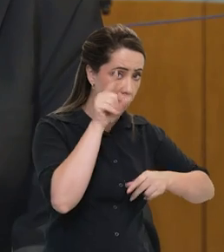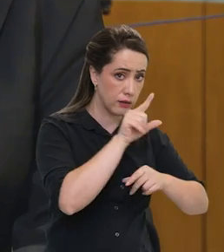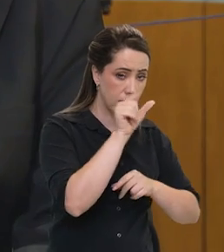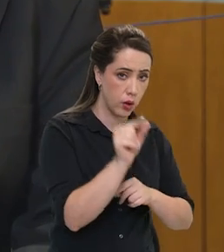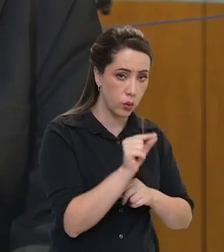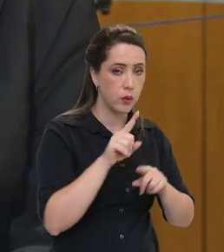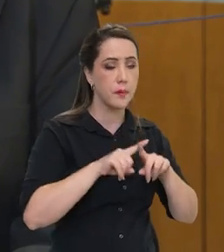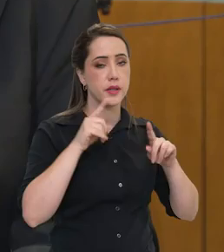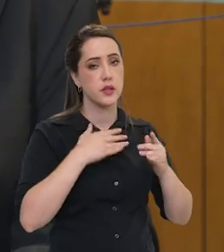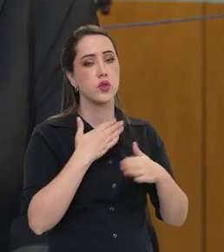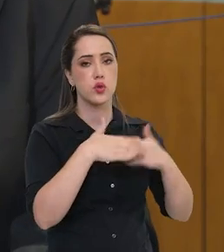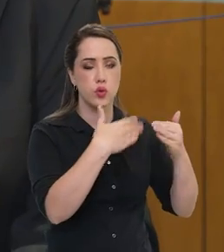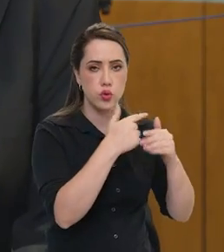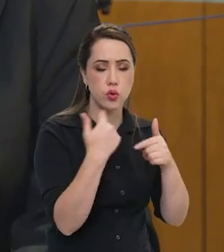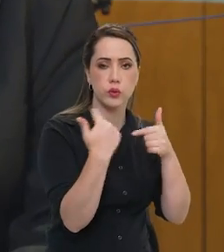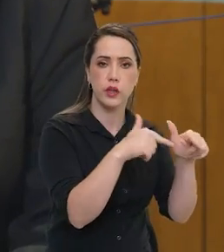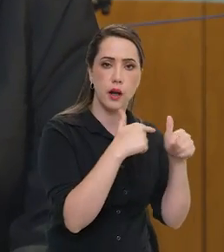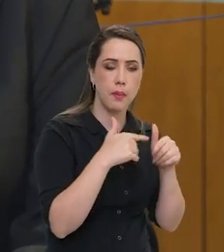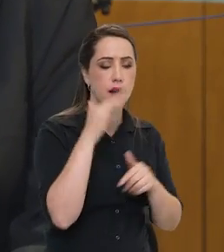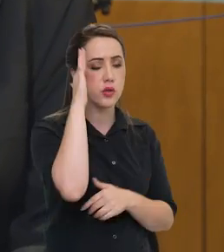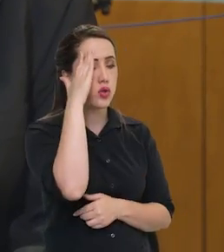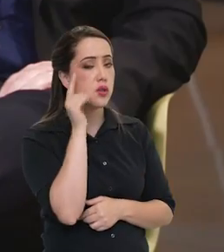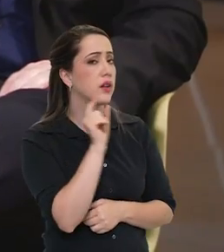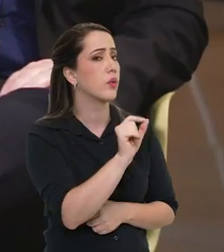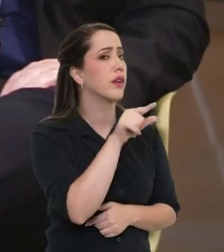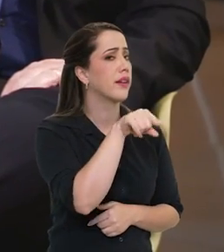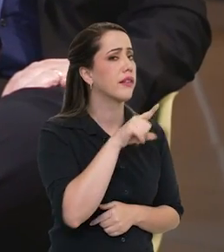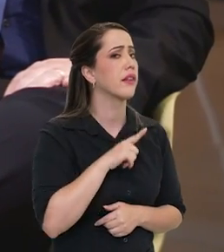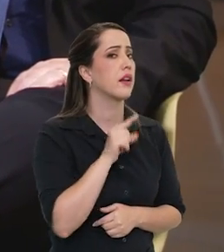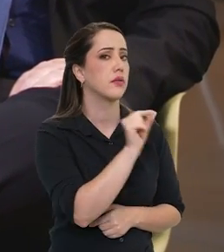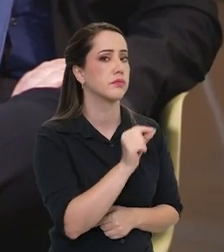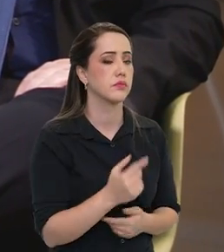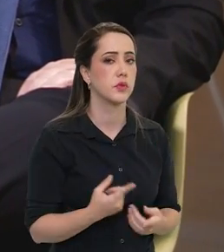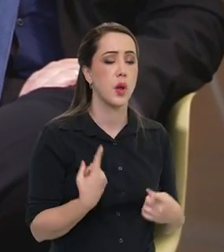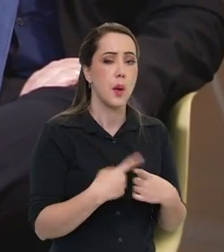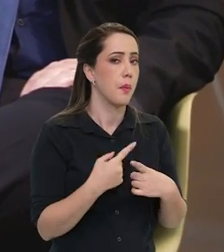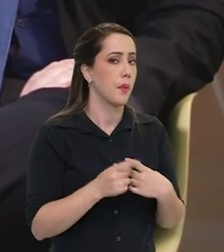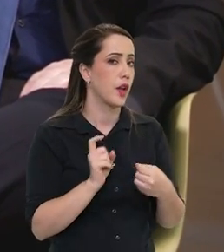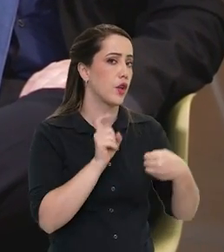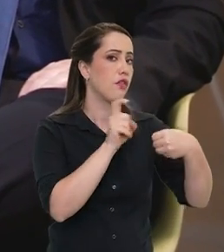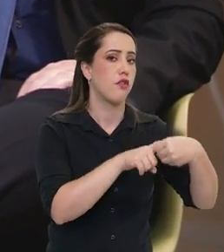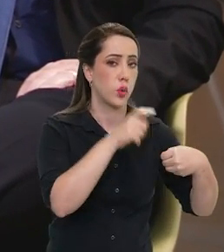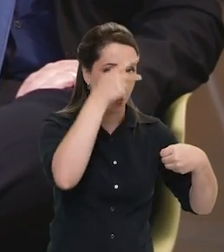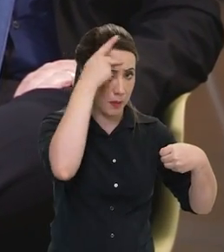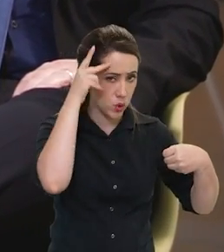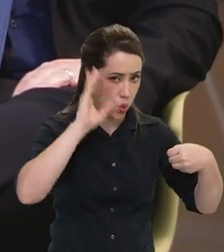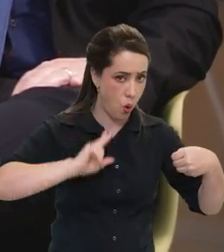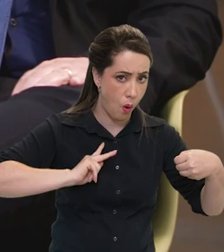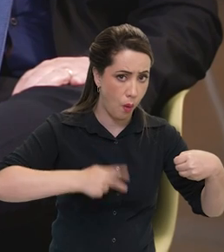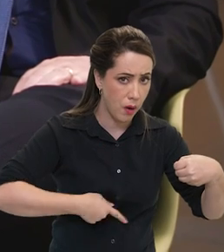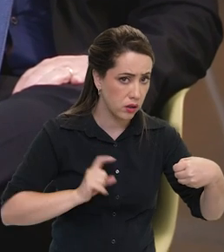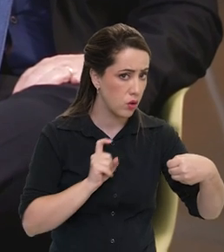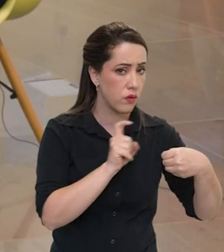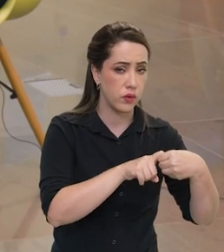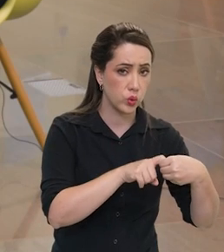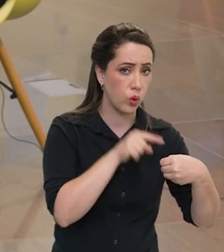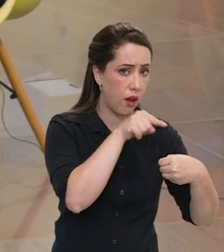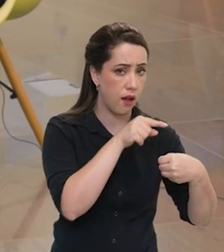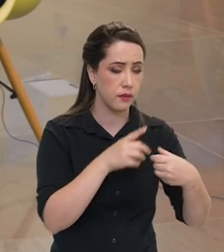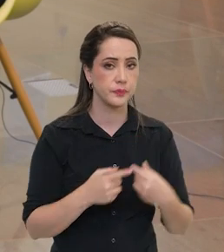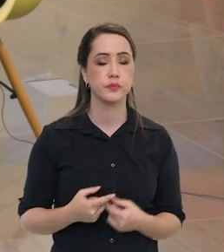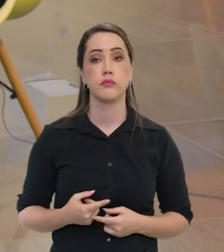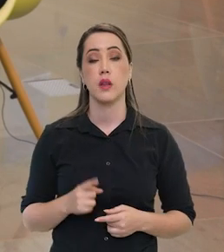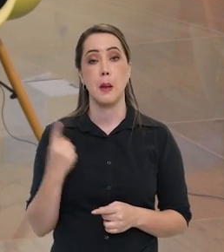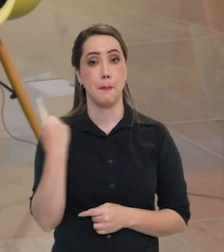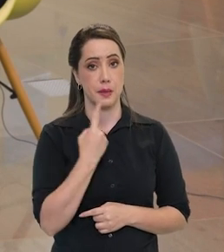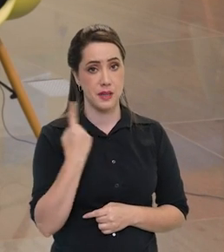Lua, mas continuamos a atividade de exploração, de entendimento da Lua. Por que ninguém foi pisar lá? Primeiro,